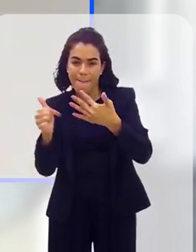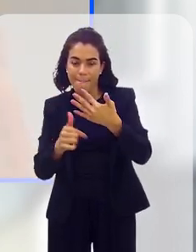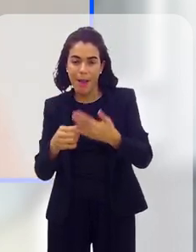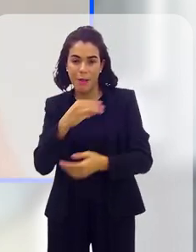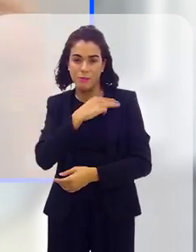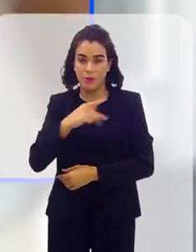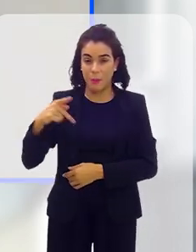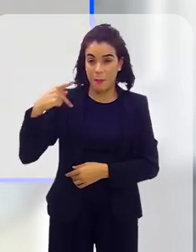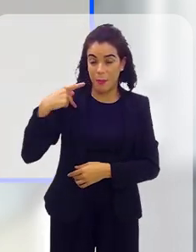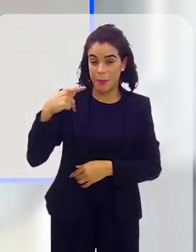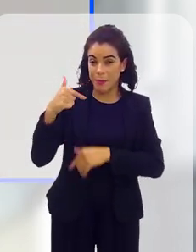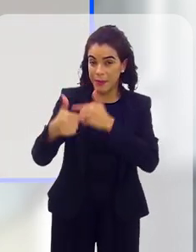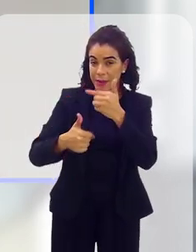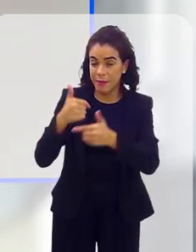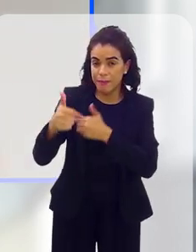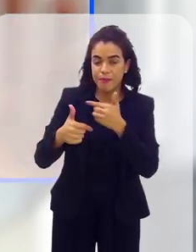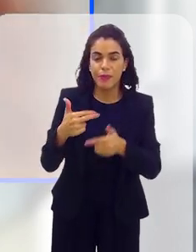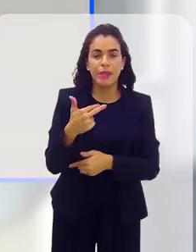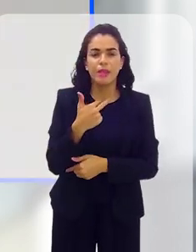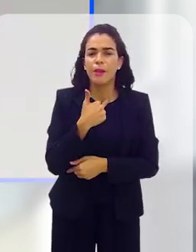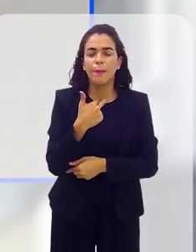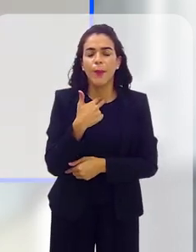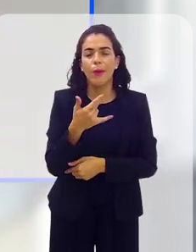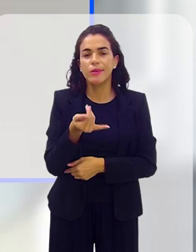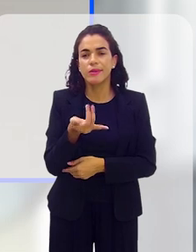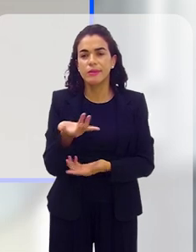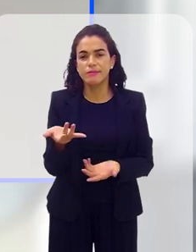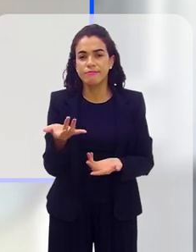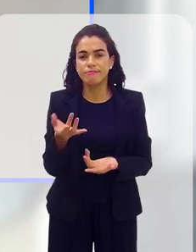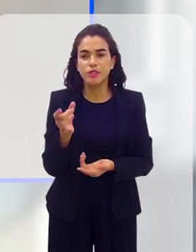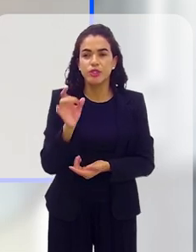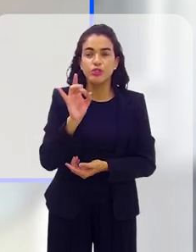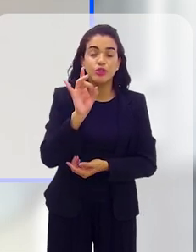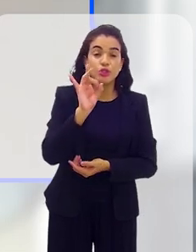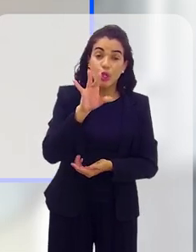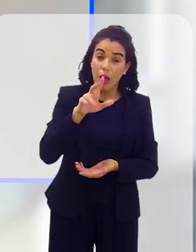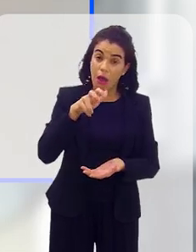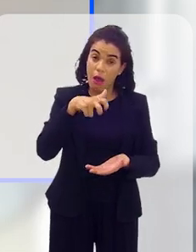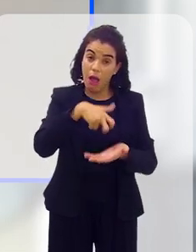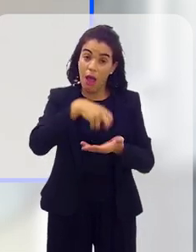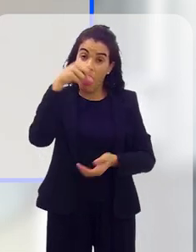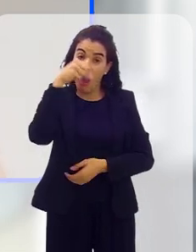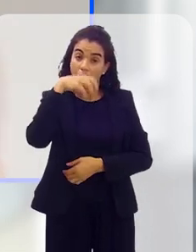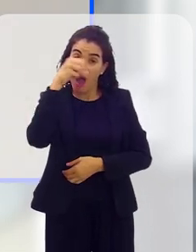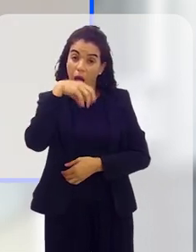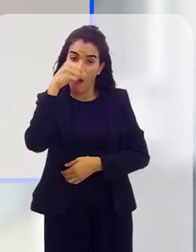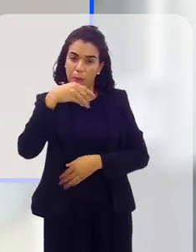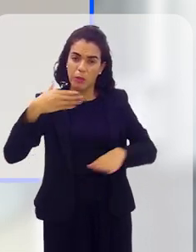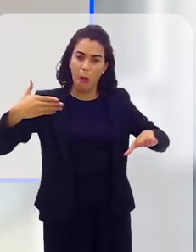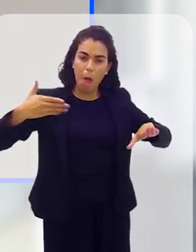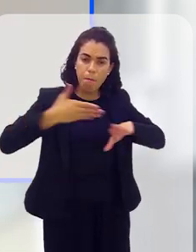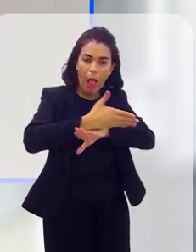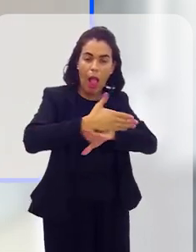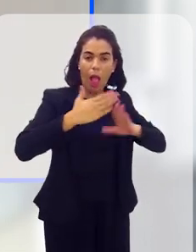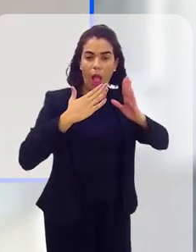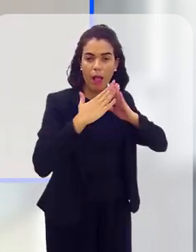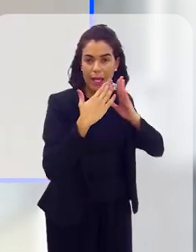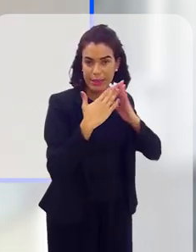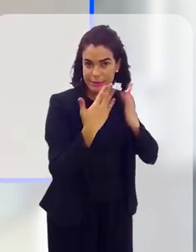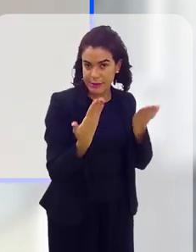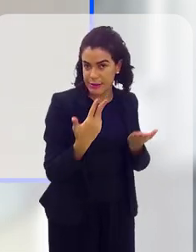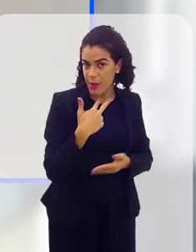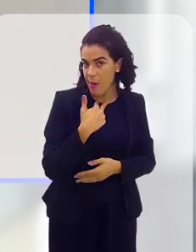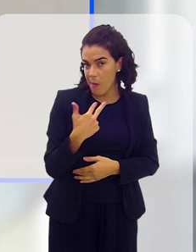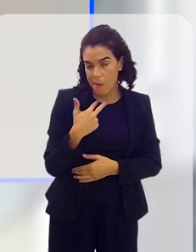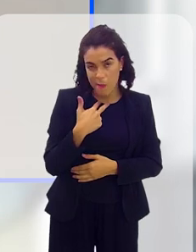propósito com o Ministério Público do Trabalho. Então, assim, não pode, sob pena de haver um abuso, um abuso